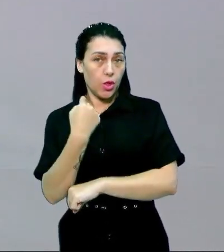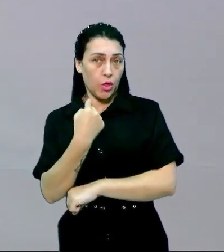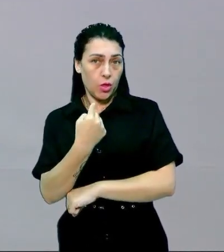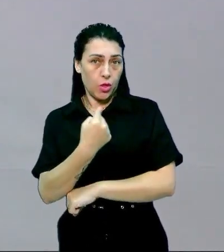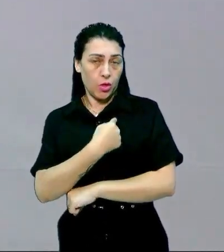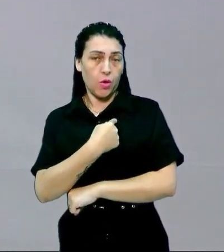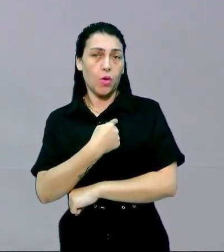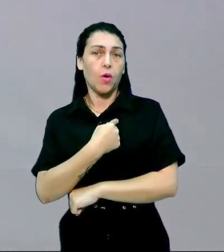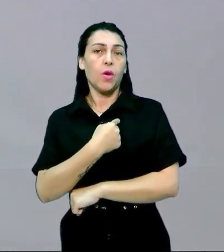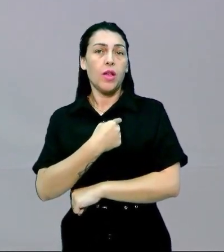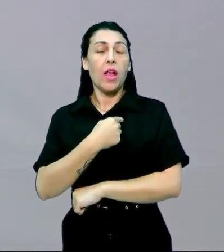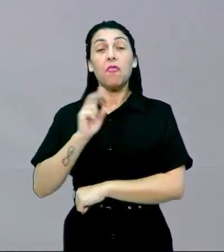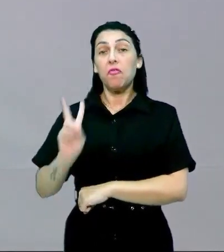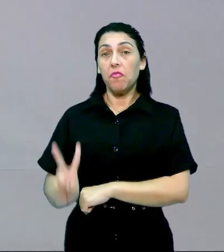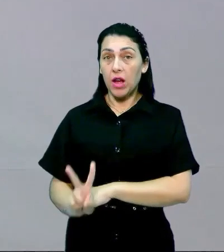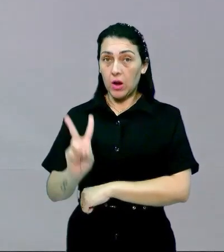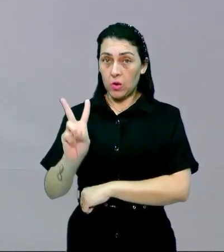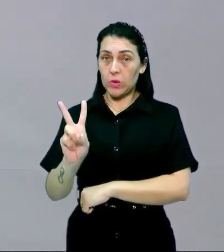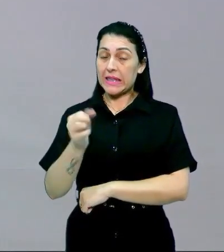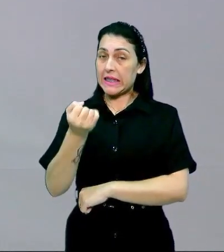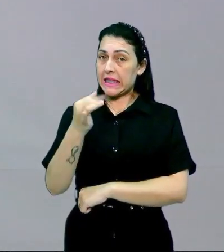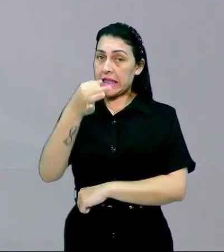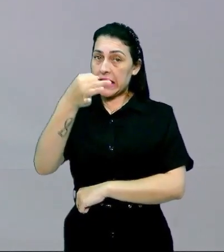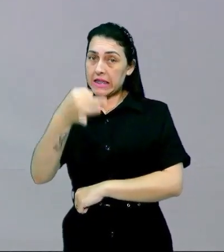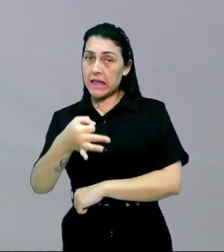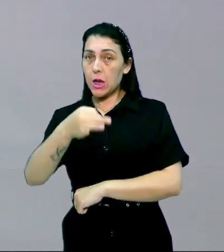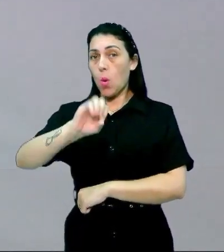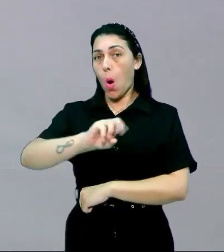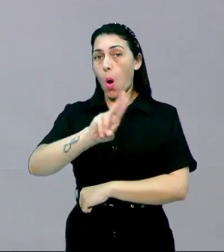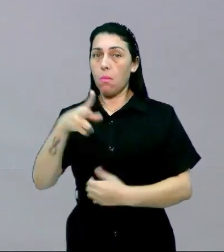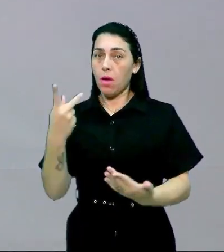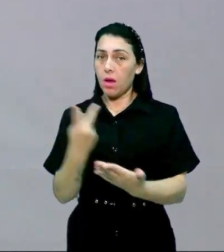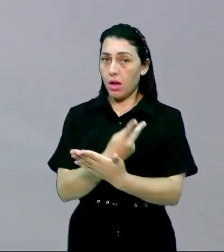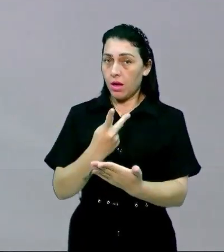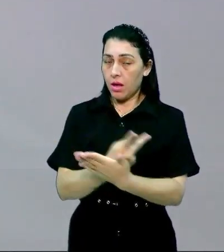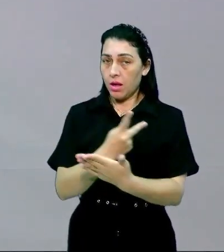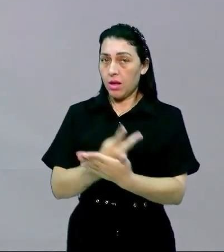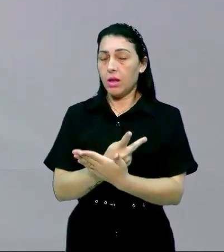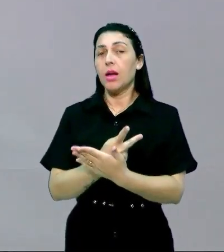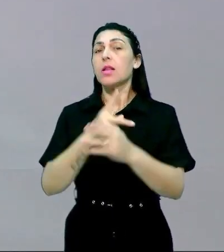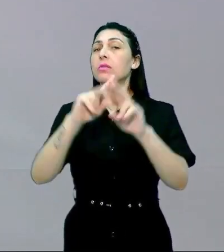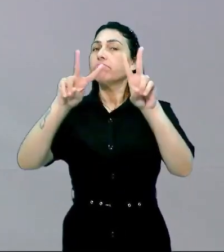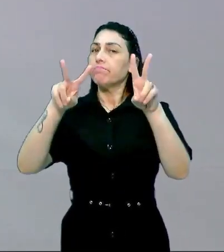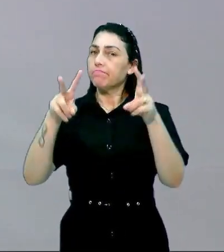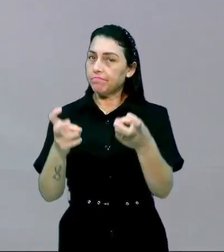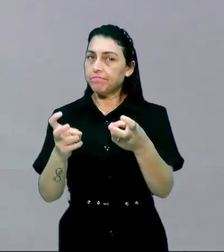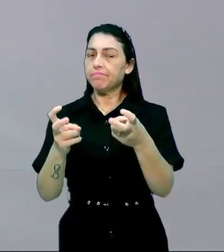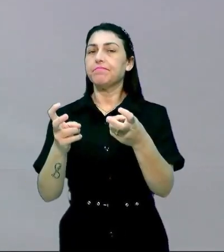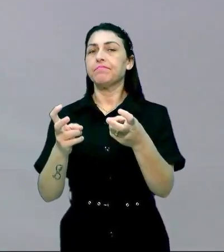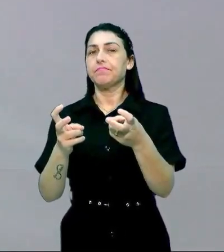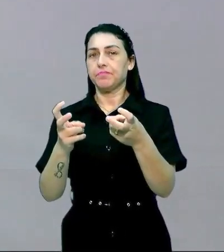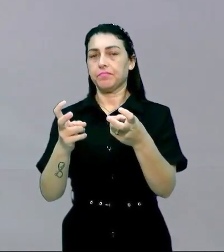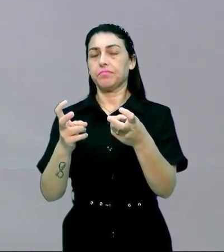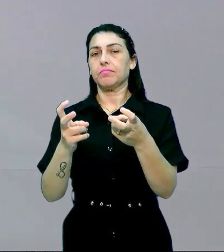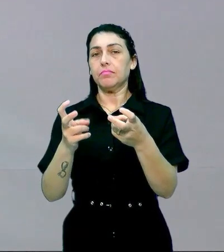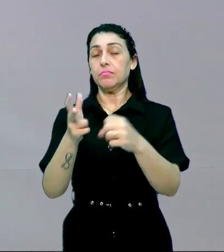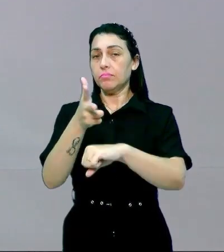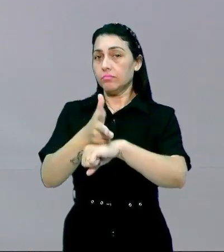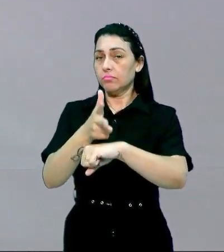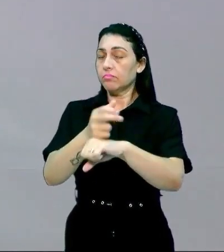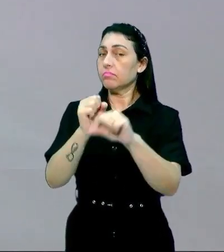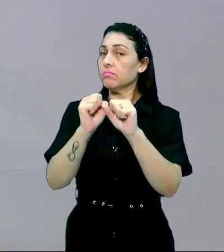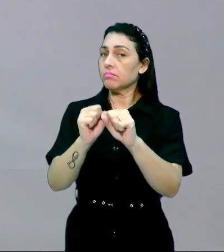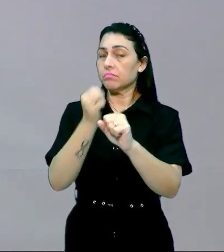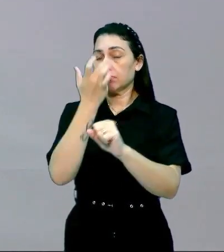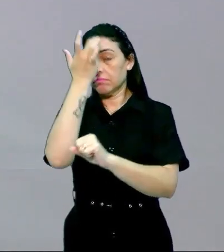tá atribuindo juízo de valor é claro que esse é essa temática né esse esse vídeo ele